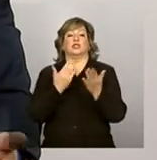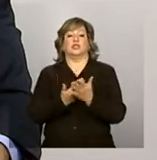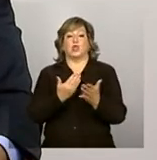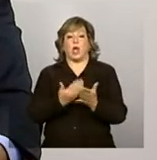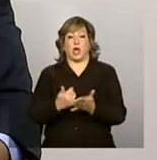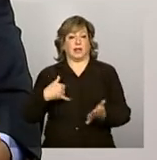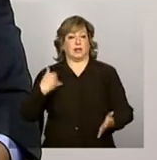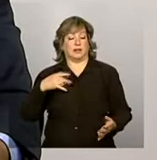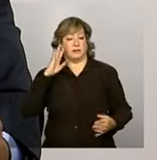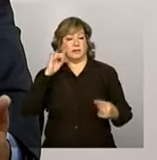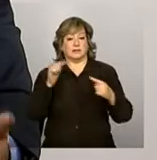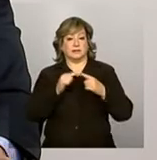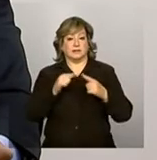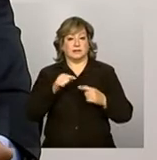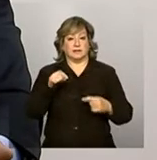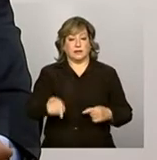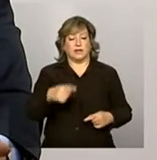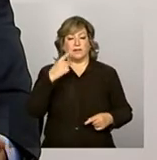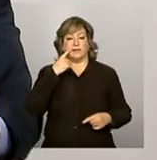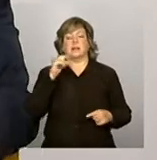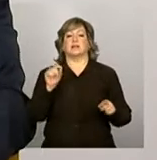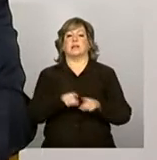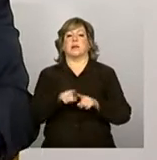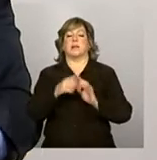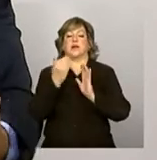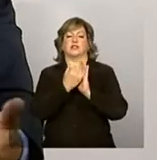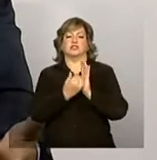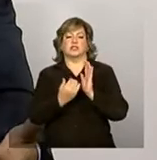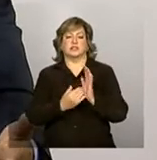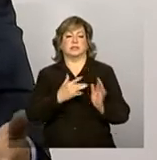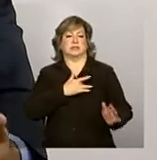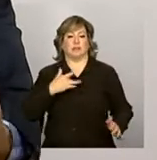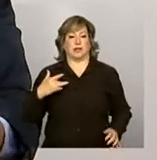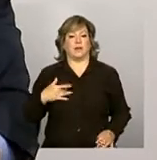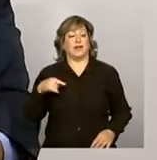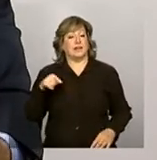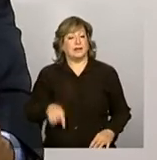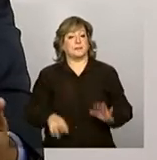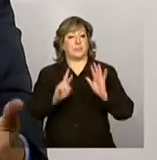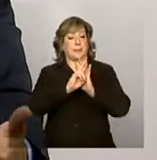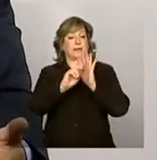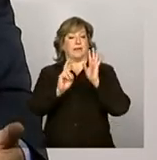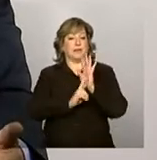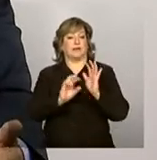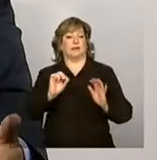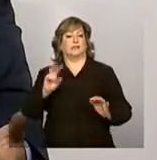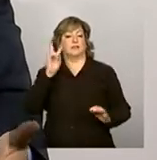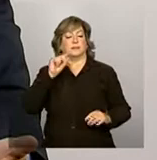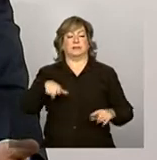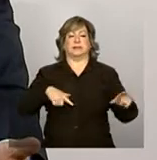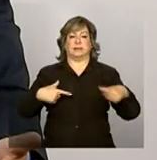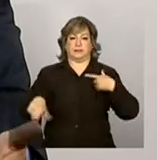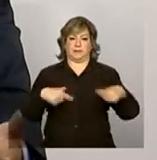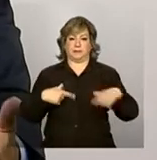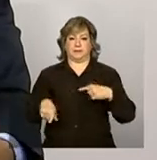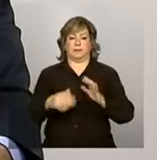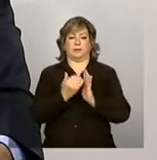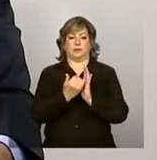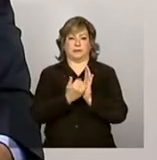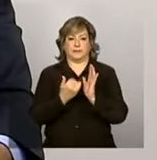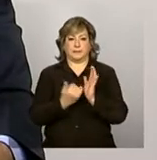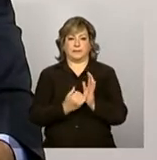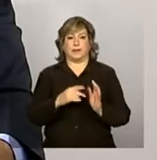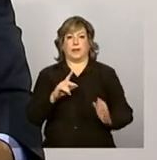escolar, e a própria agenda de saúde, ou seja, são os parâmetros que norteiam a gestão do programa, através desses